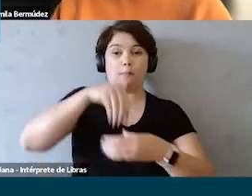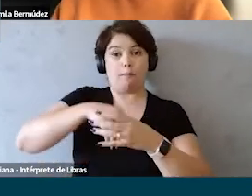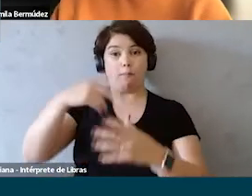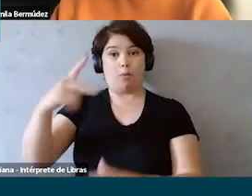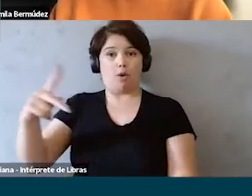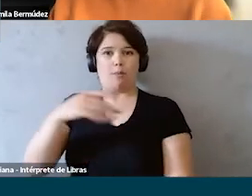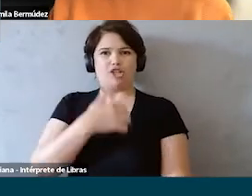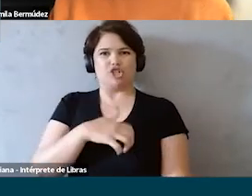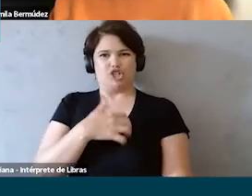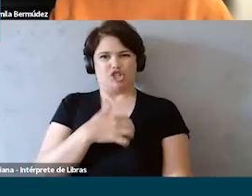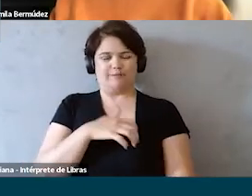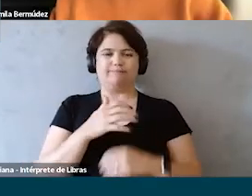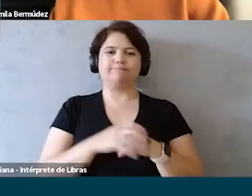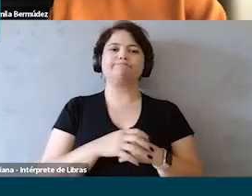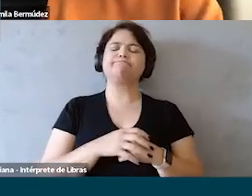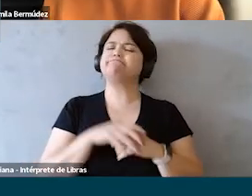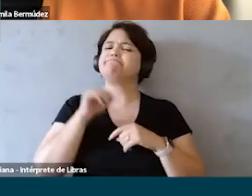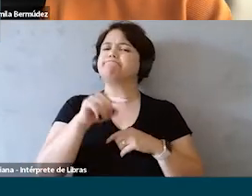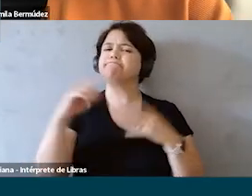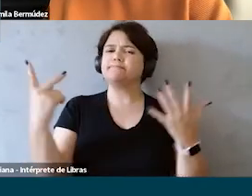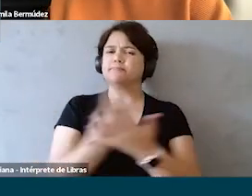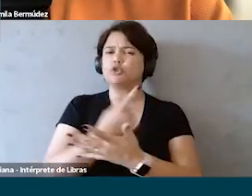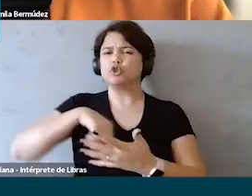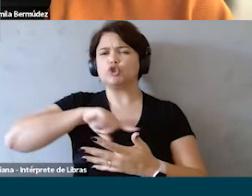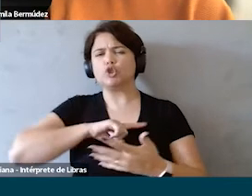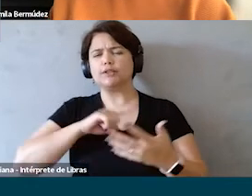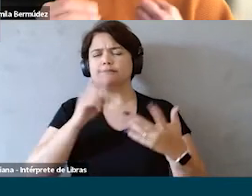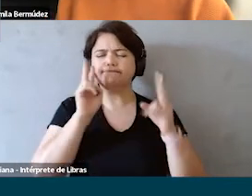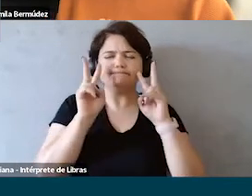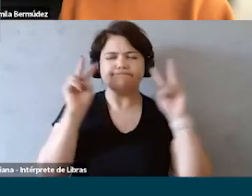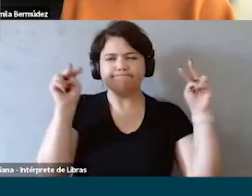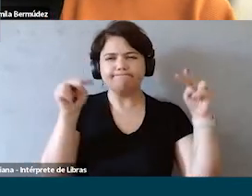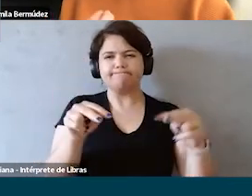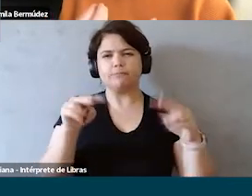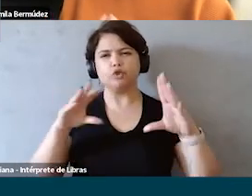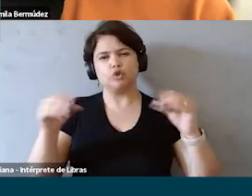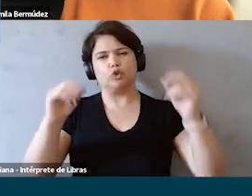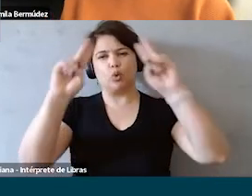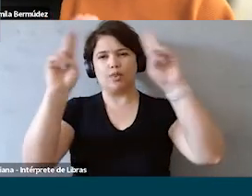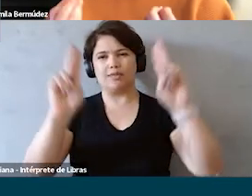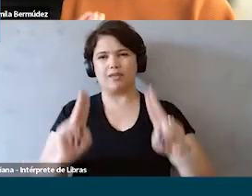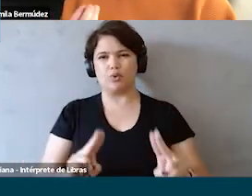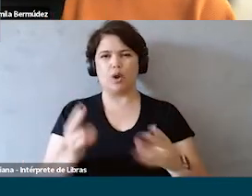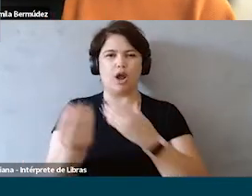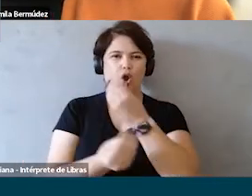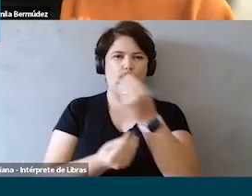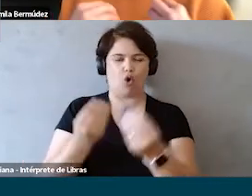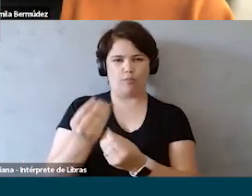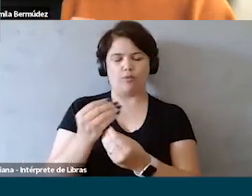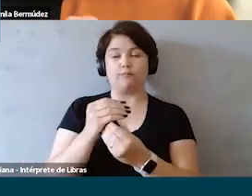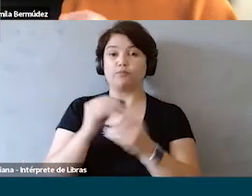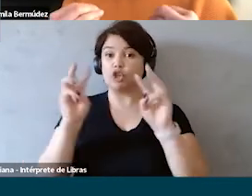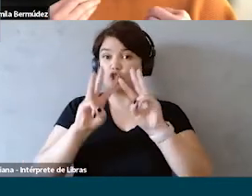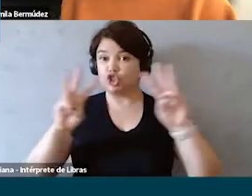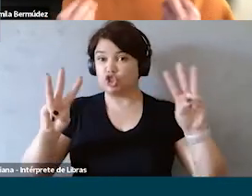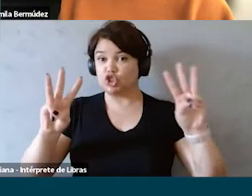argentino. E isso fez com que a gente tivesse um olhar proprietário de natura quanto à digitalização. Quando a gente